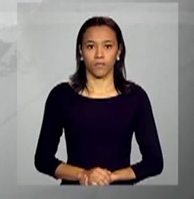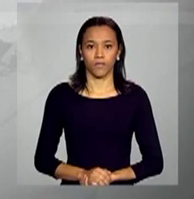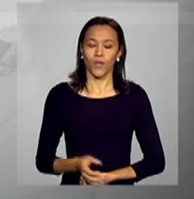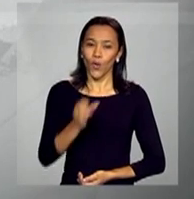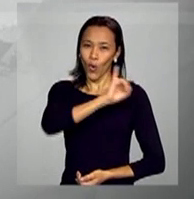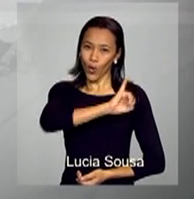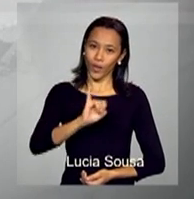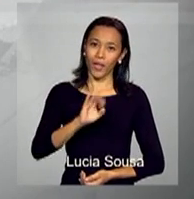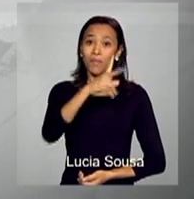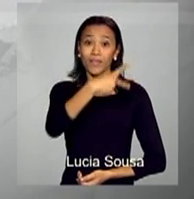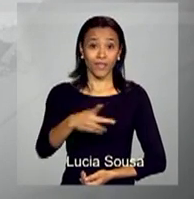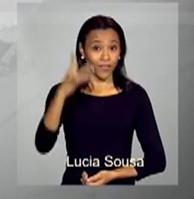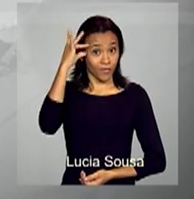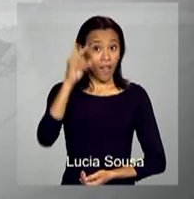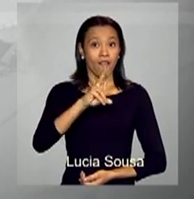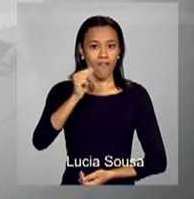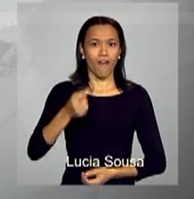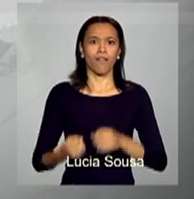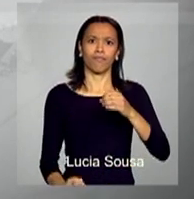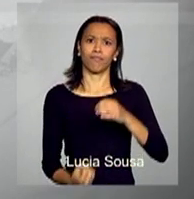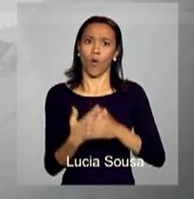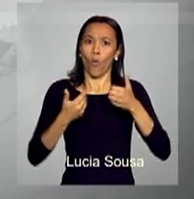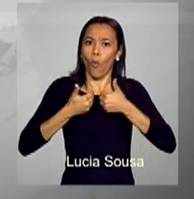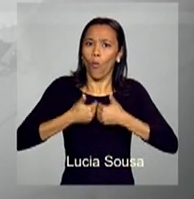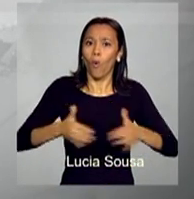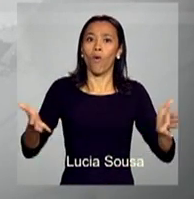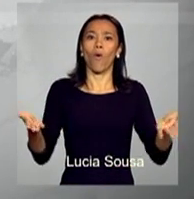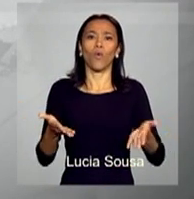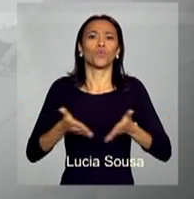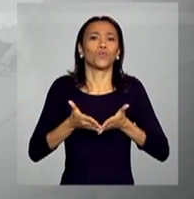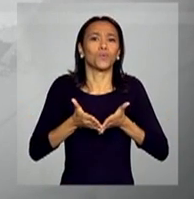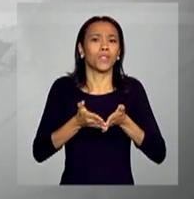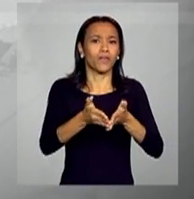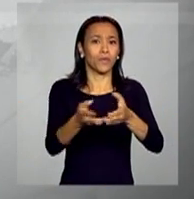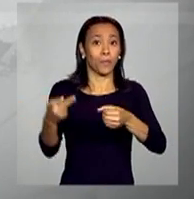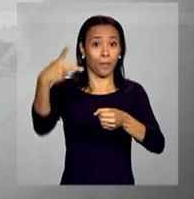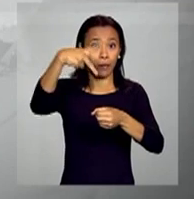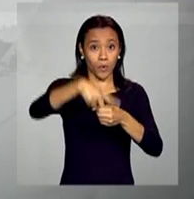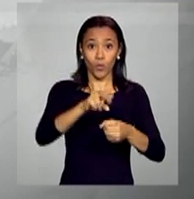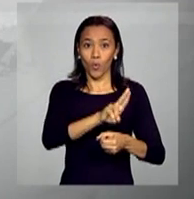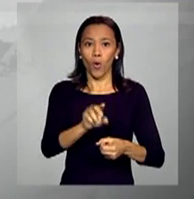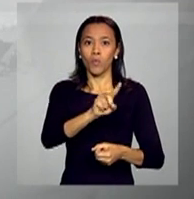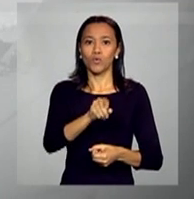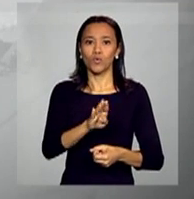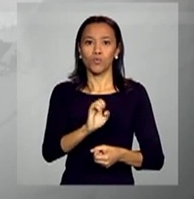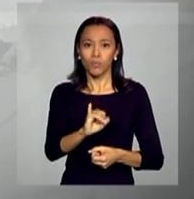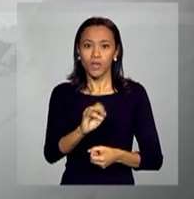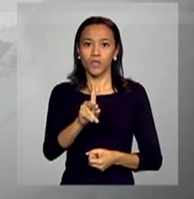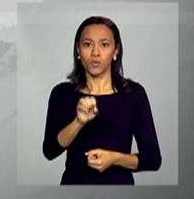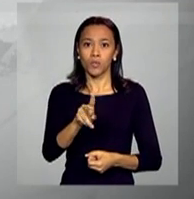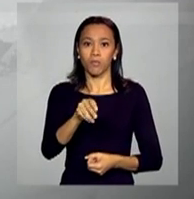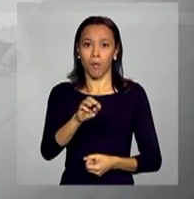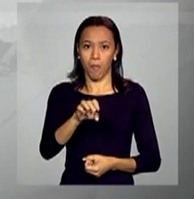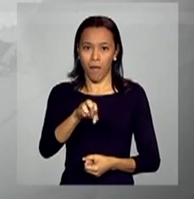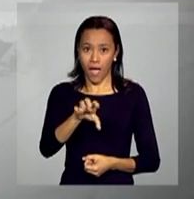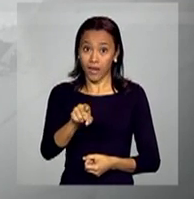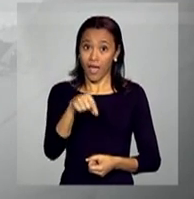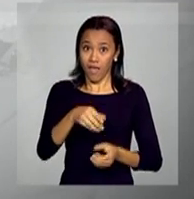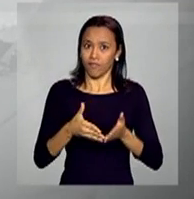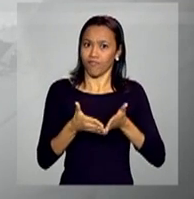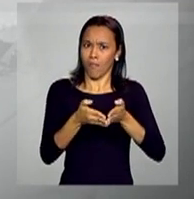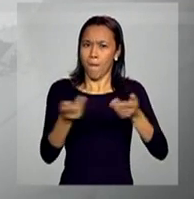Olá, a presidenta Dilma Rousseff inaugura hoje o navio petroleiro Zumbi dos Palmares. A embarcação tem